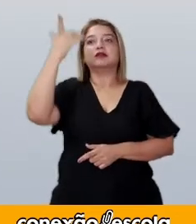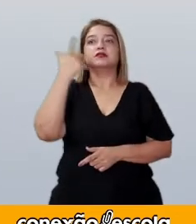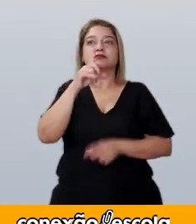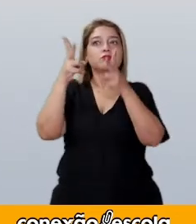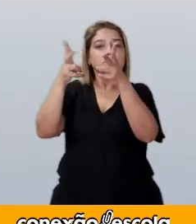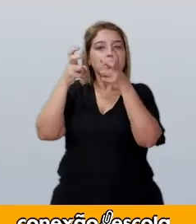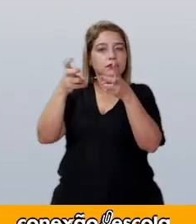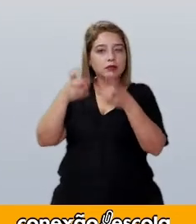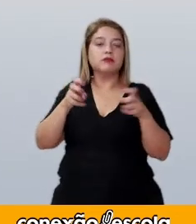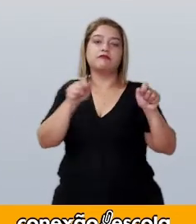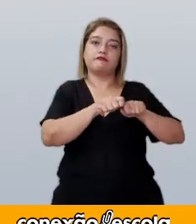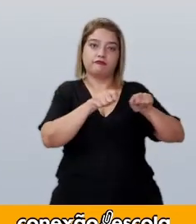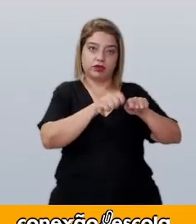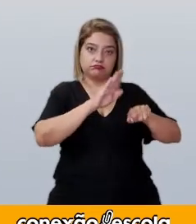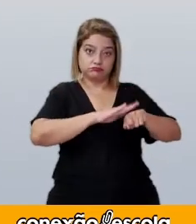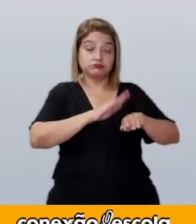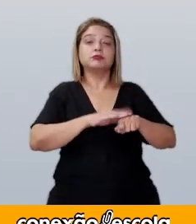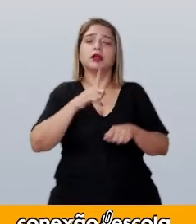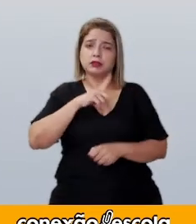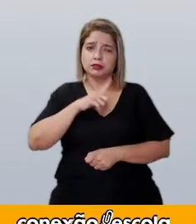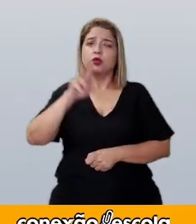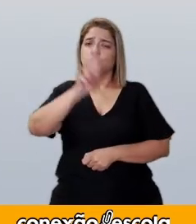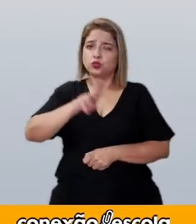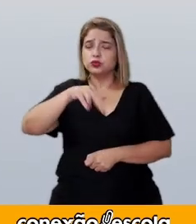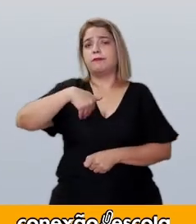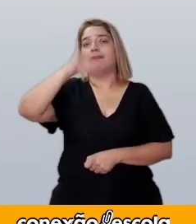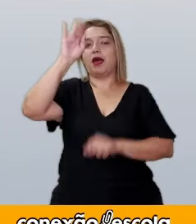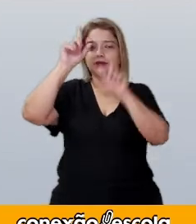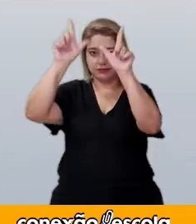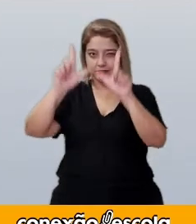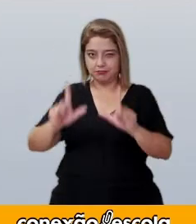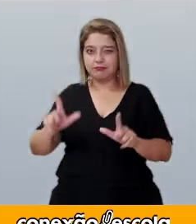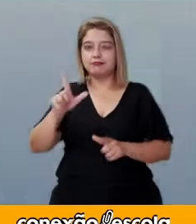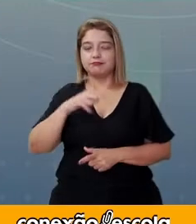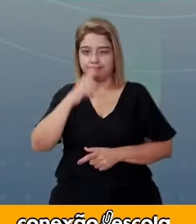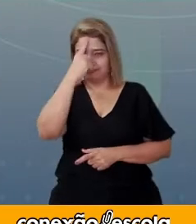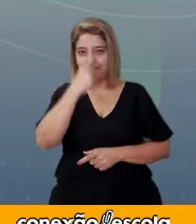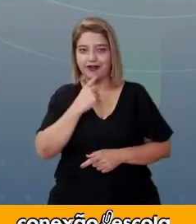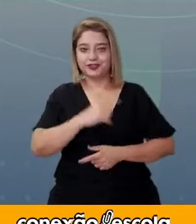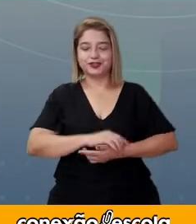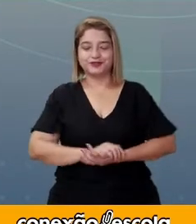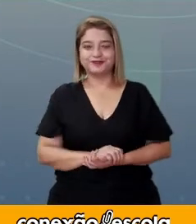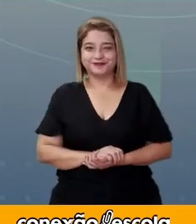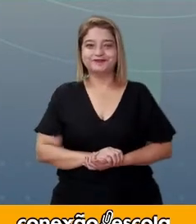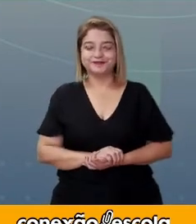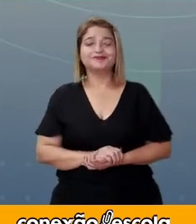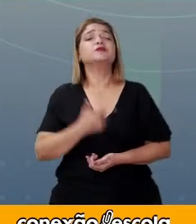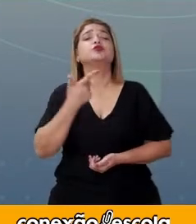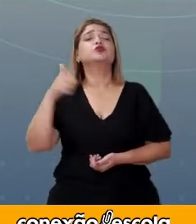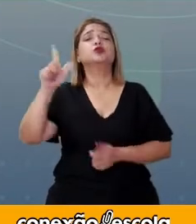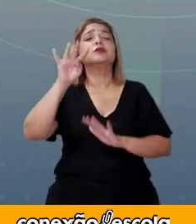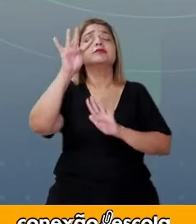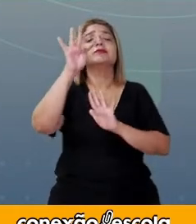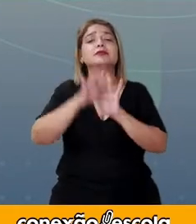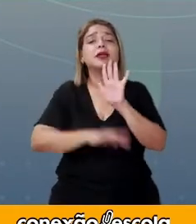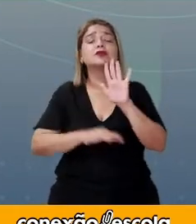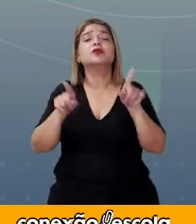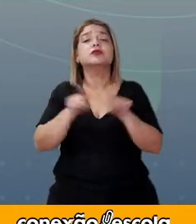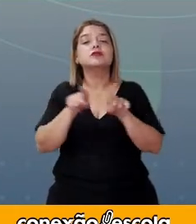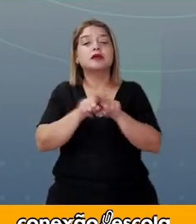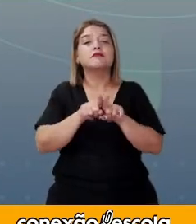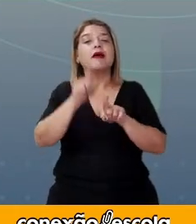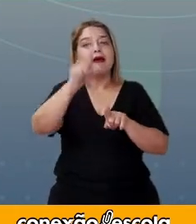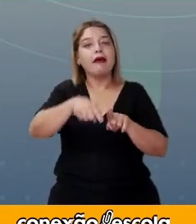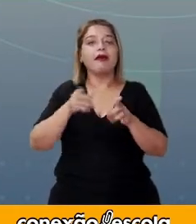compreensão. Por isso que é muito utilizado imagens. O outro tipo de texto instrucional é a